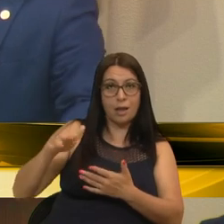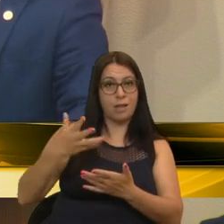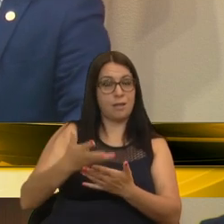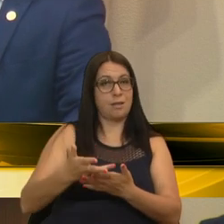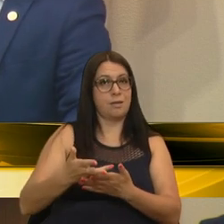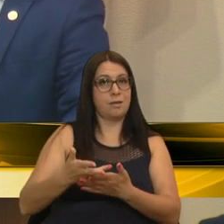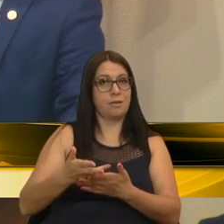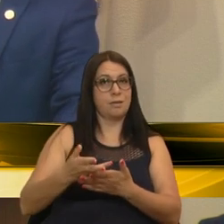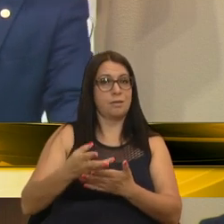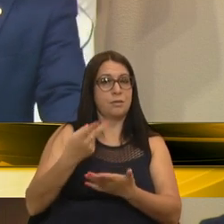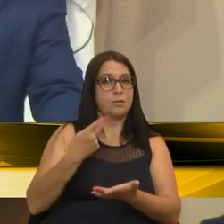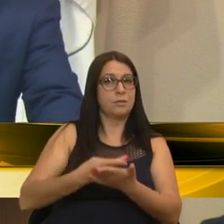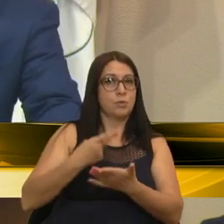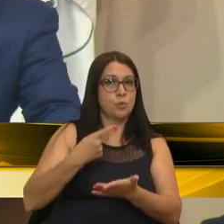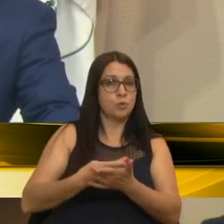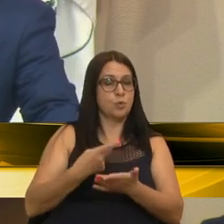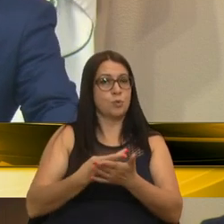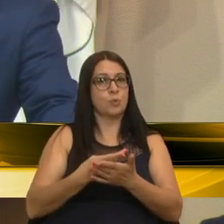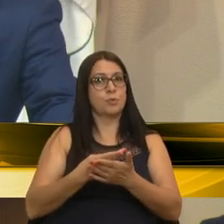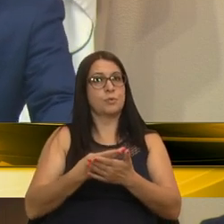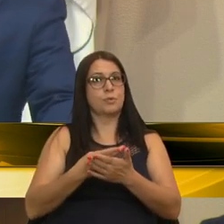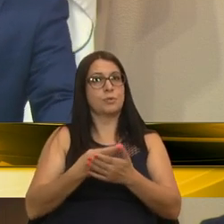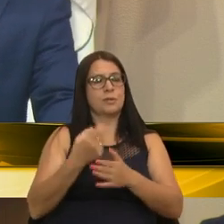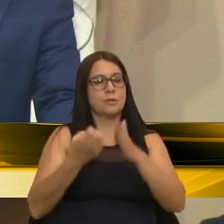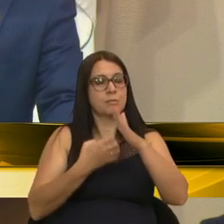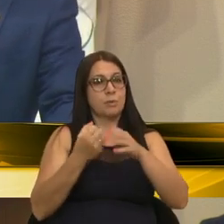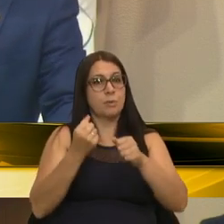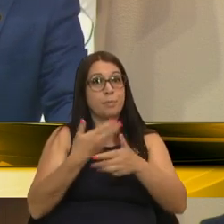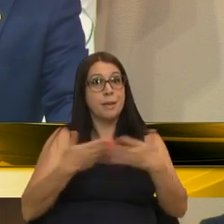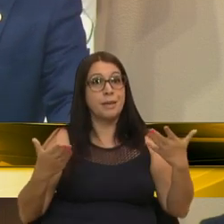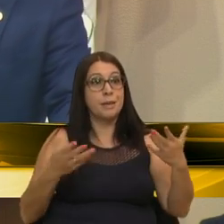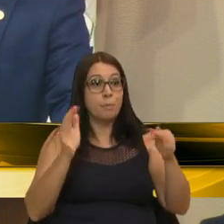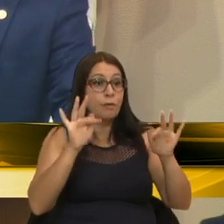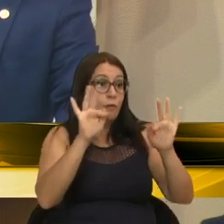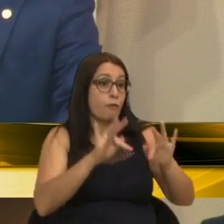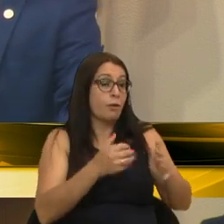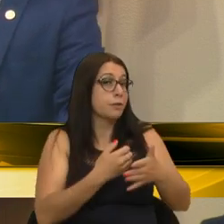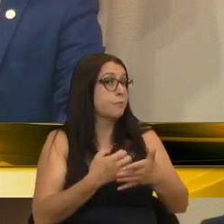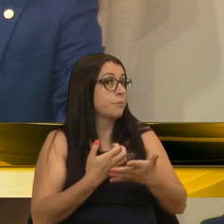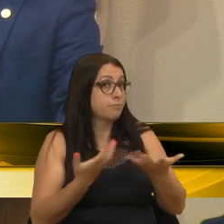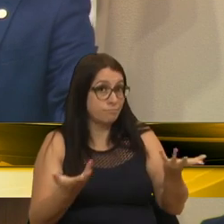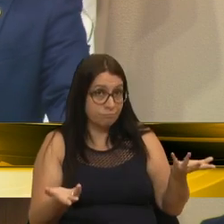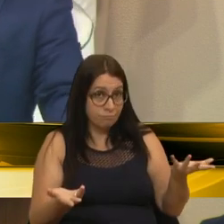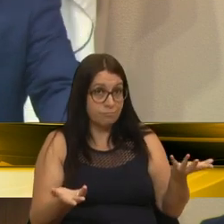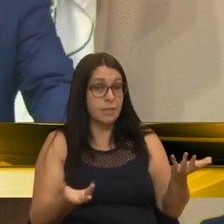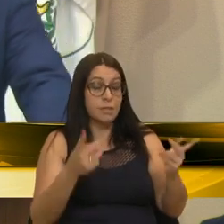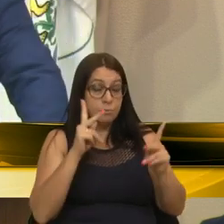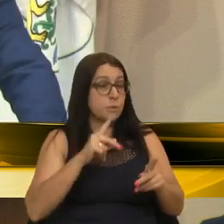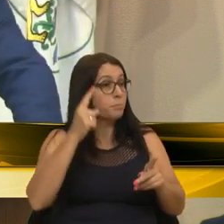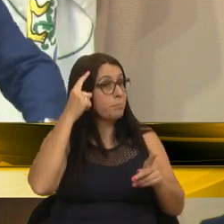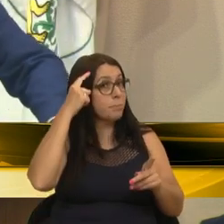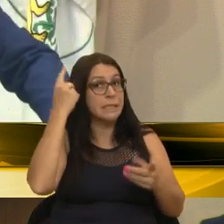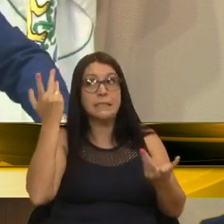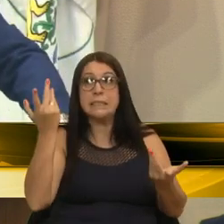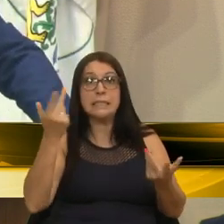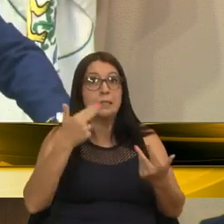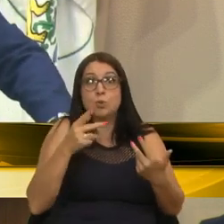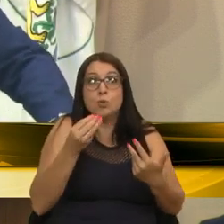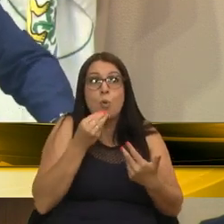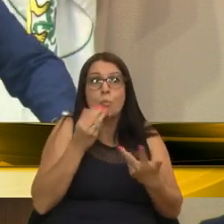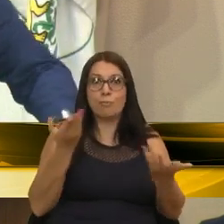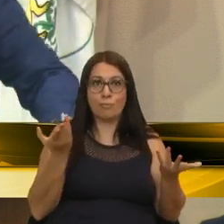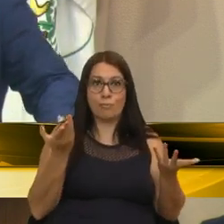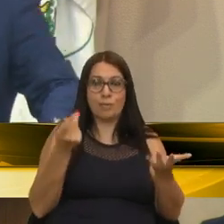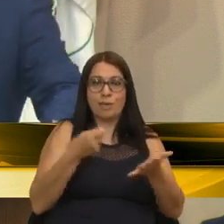os produtos que essas empresas podem acabar perdendo, que para eles o prejuízo desse pode ser o fim da empresa. Então, as pessoas têm que pensar no mínimo, no óbvio, e